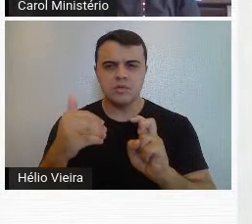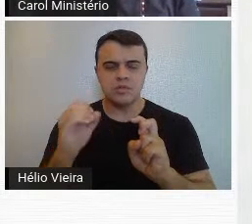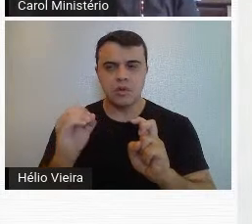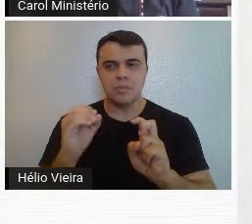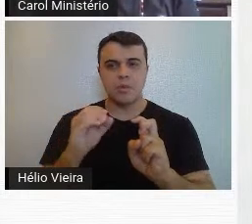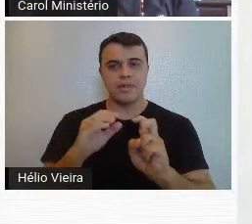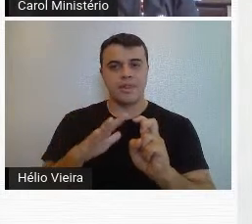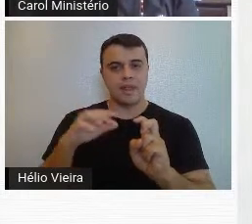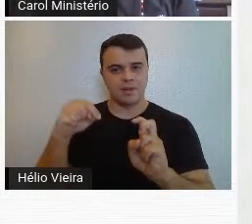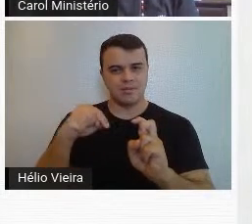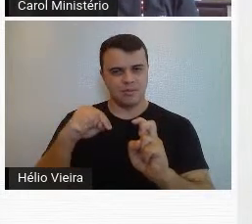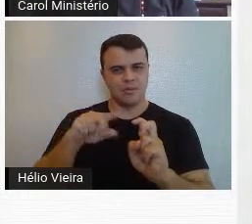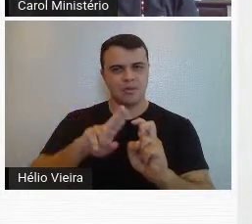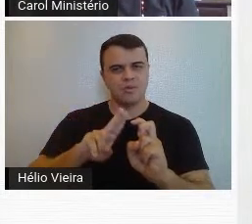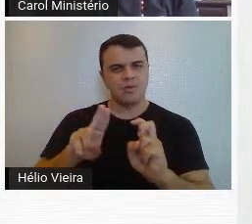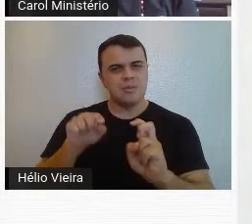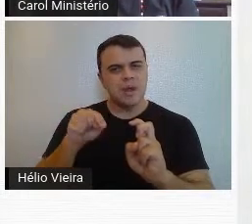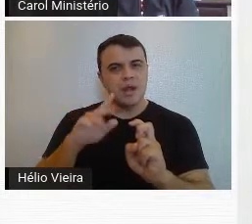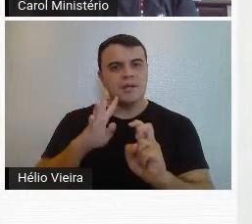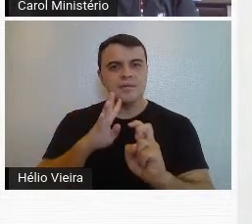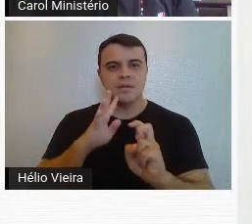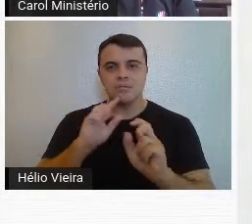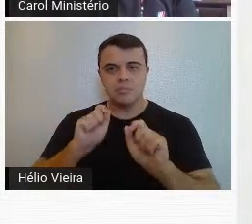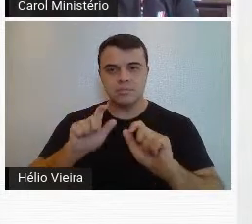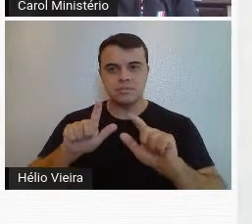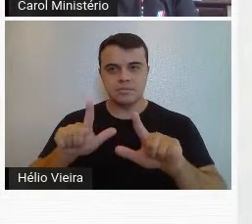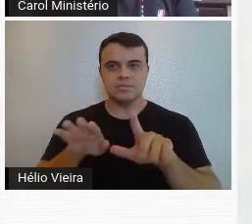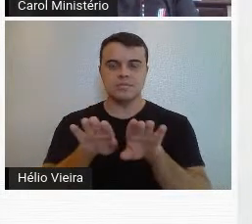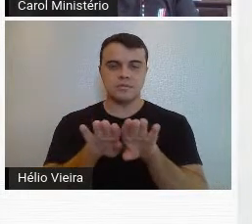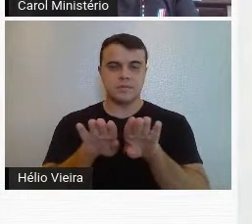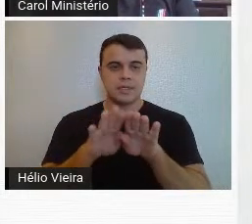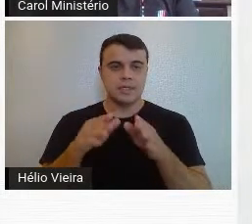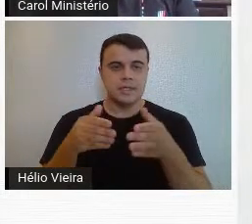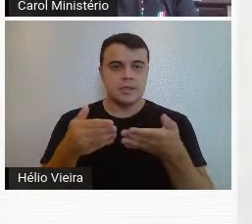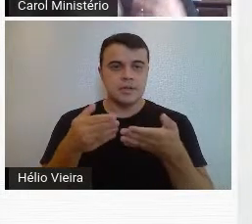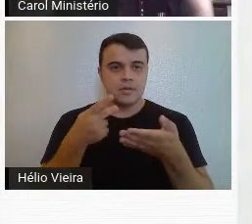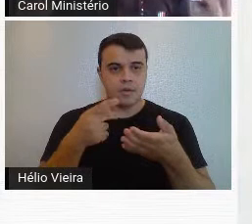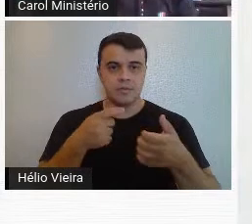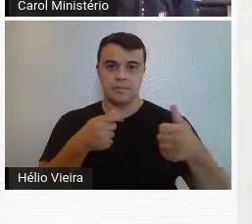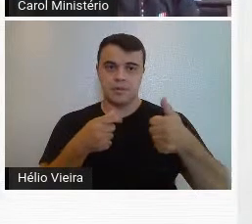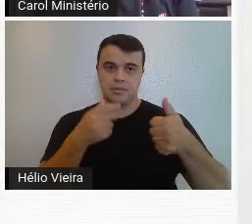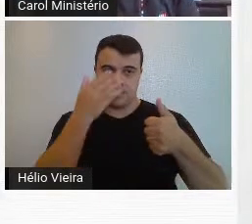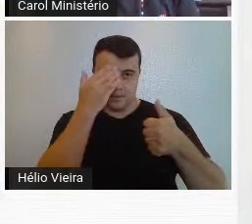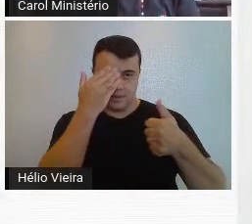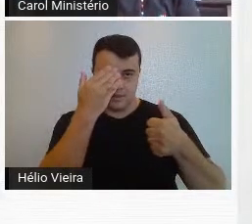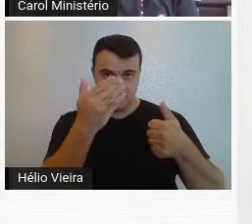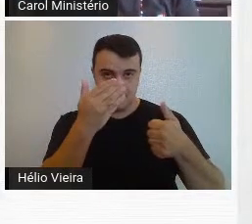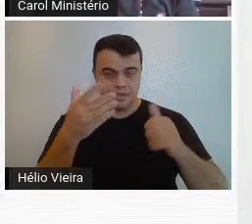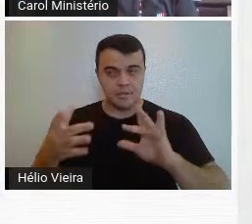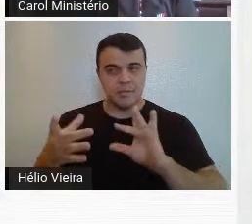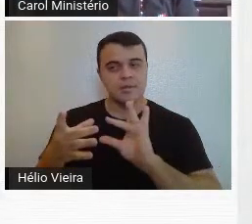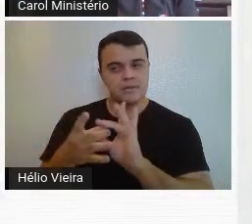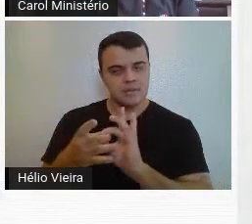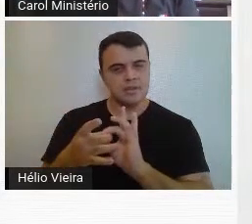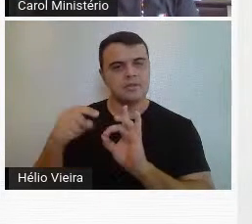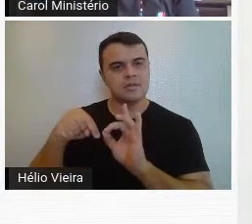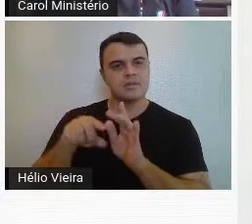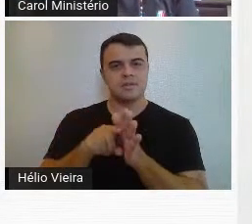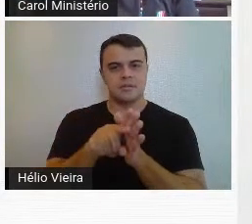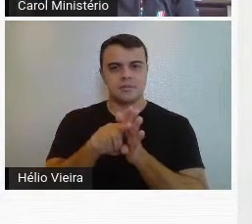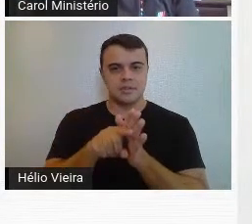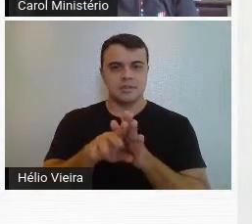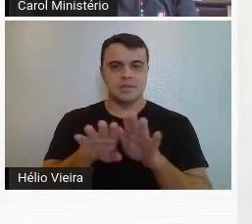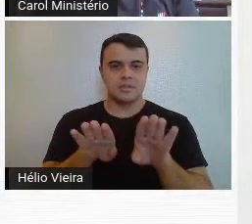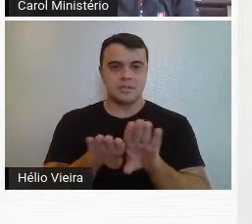catálogo também maravilhoso, riquíssimo, imagens. Então, primeiro, agradecer aos parceiros dessa pesquisa,